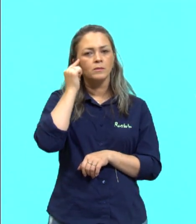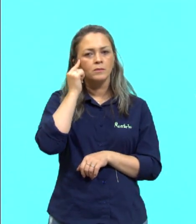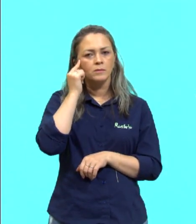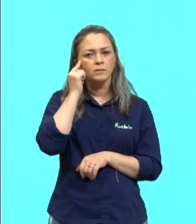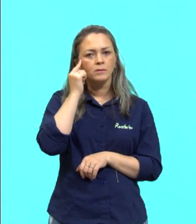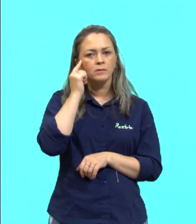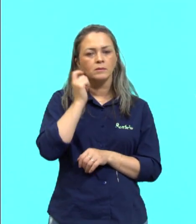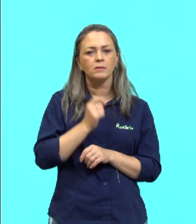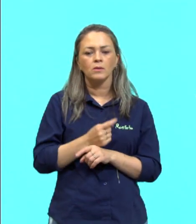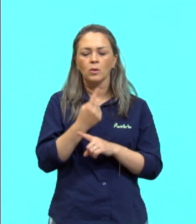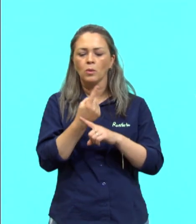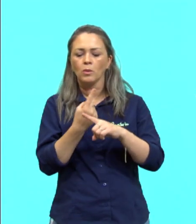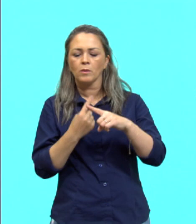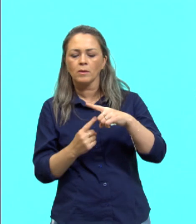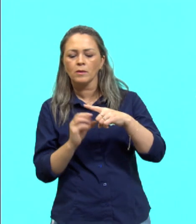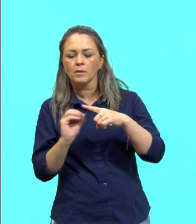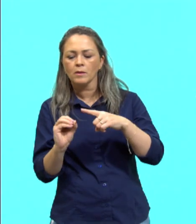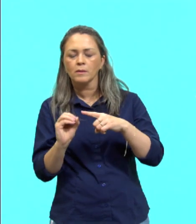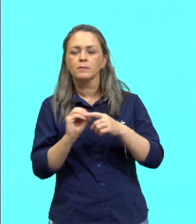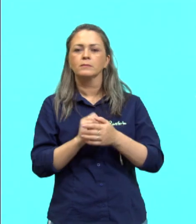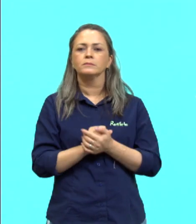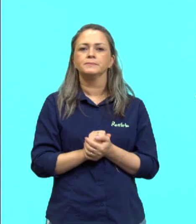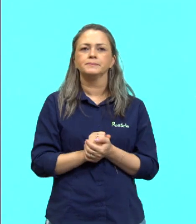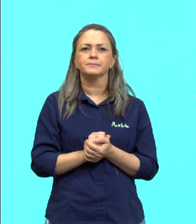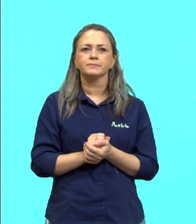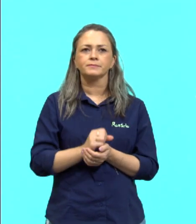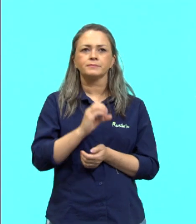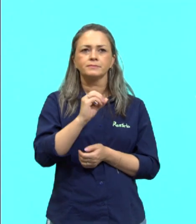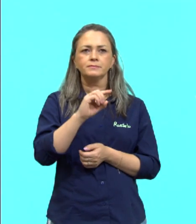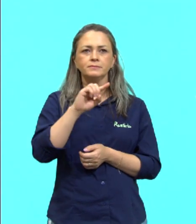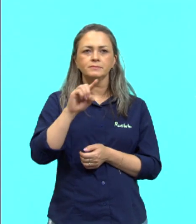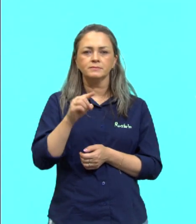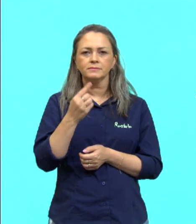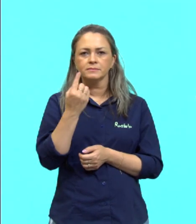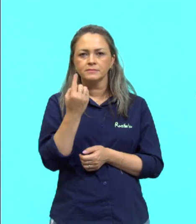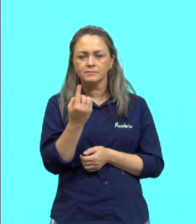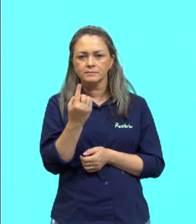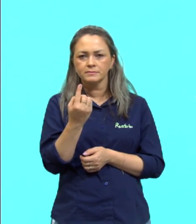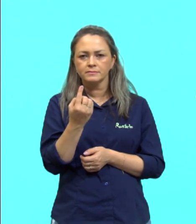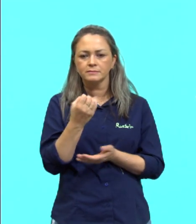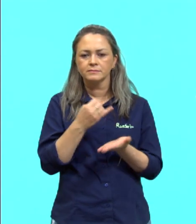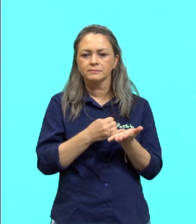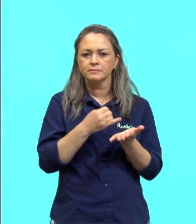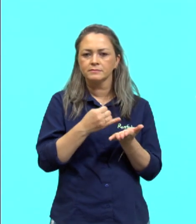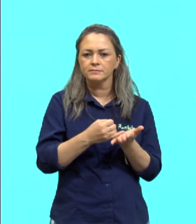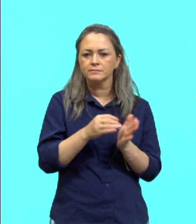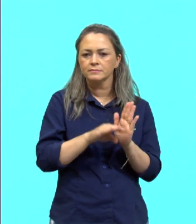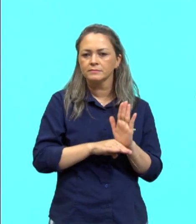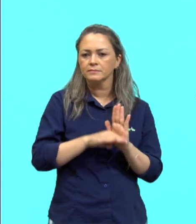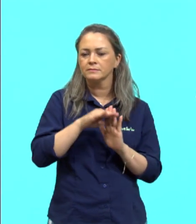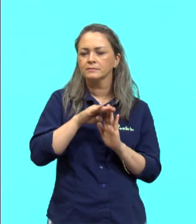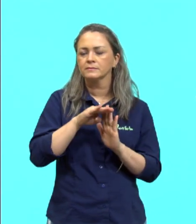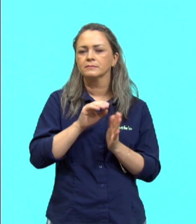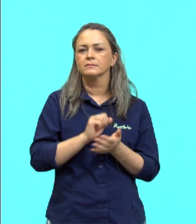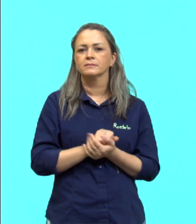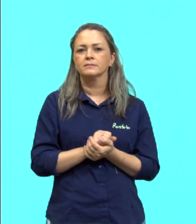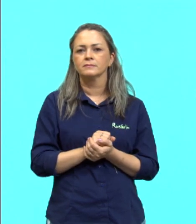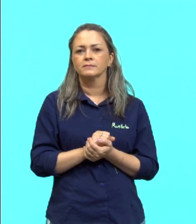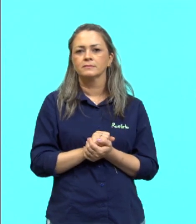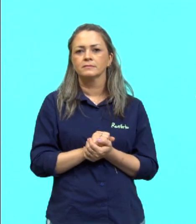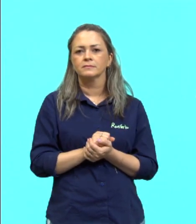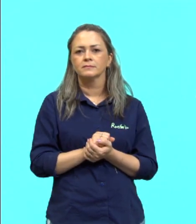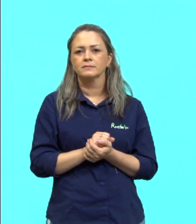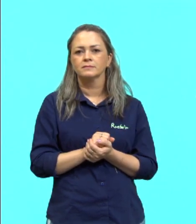10. Ou seja, 1 para 10, 0,1 é a minha taxa de aumento. No